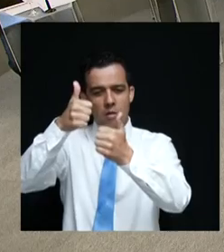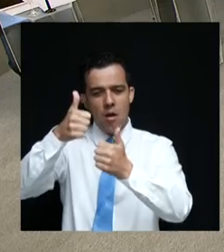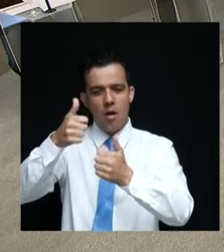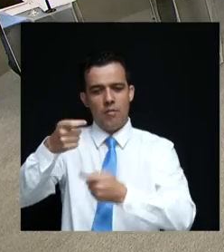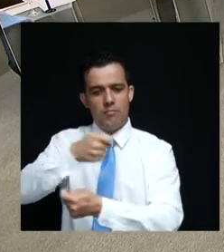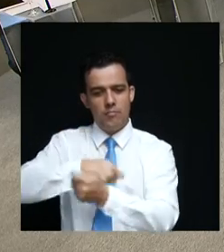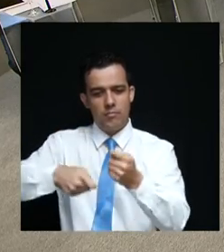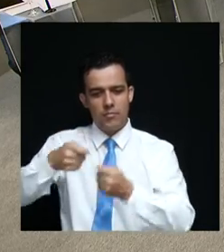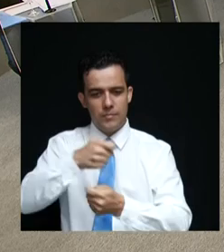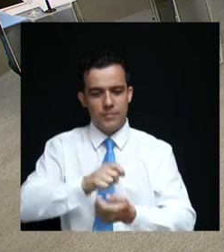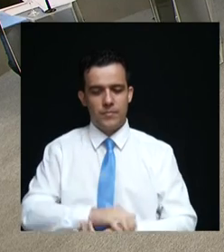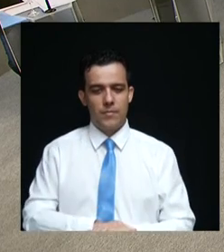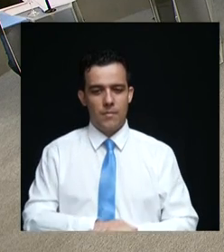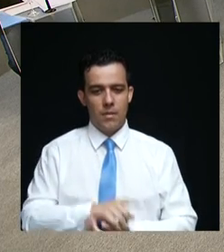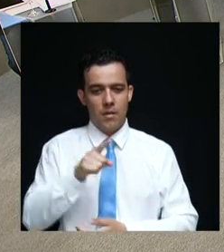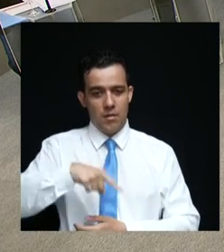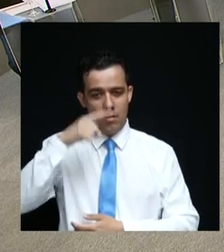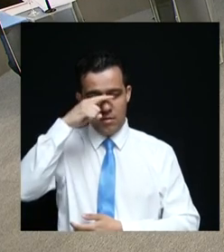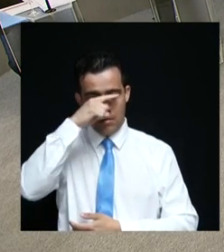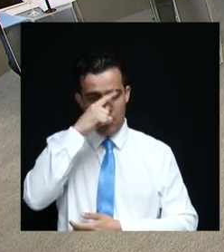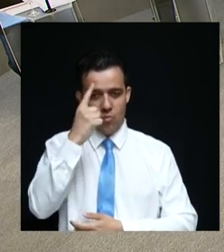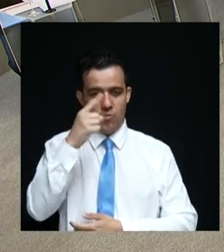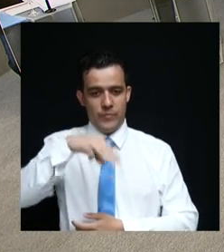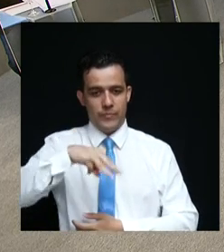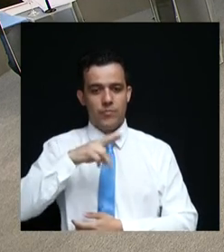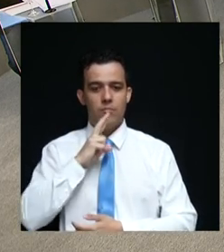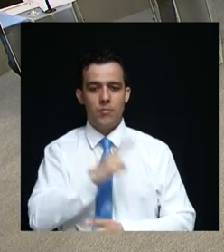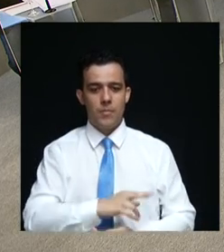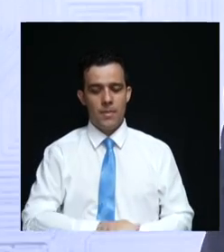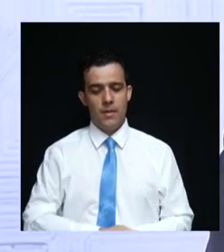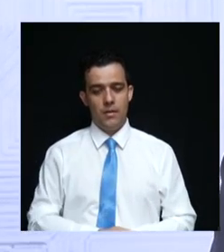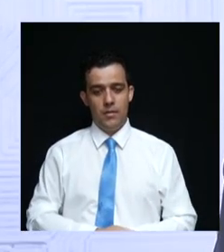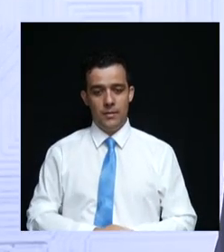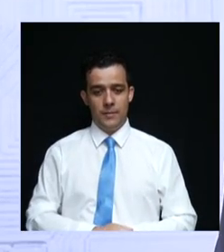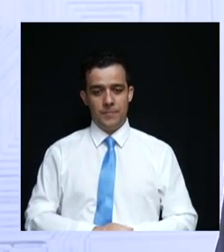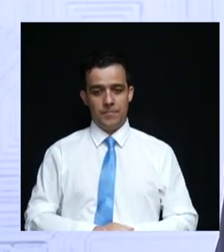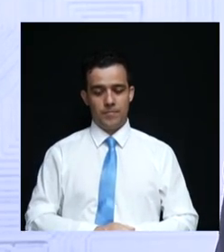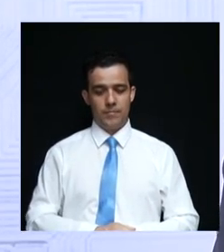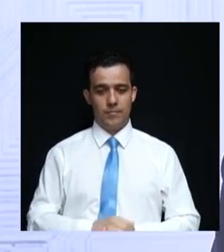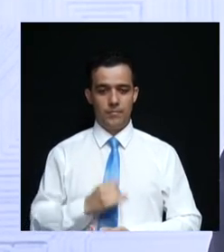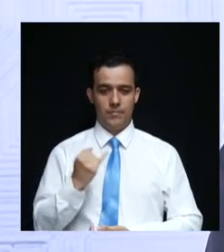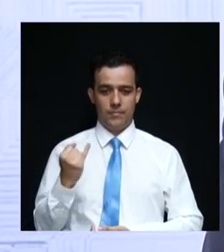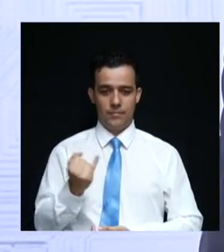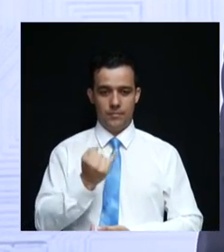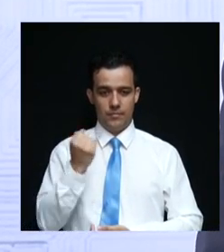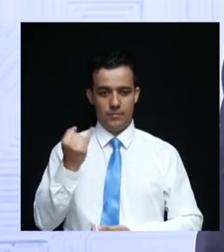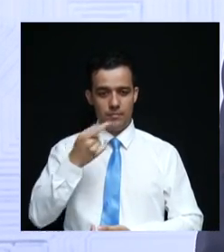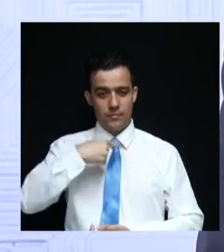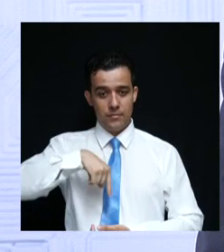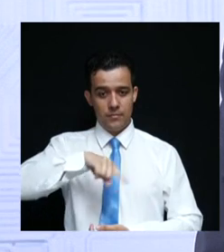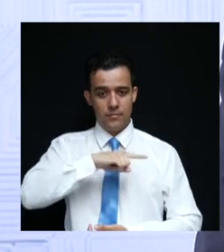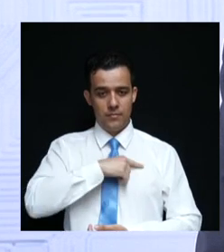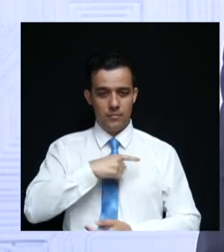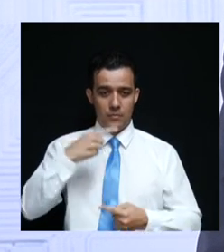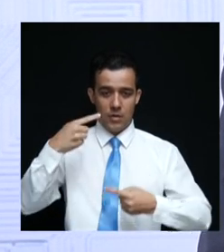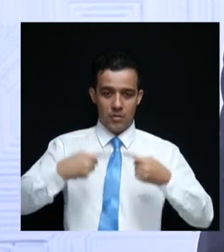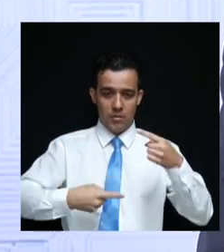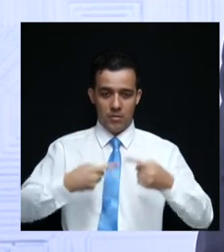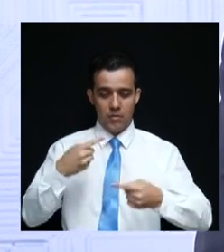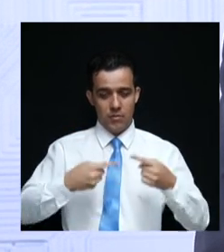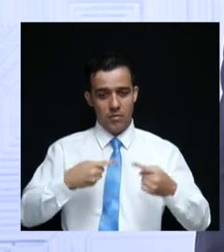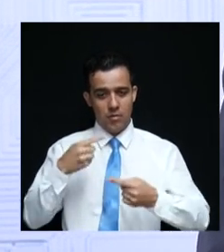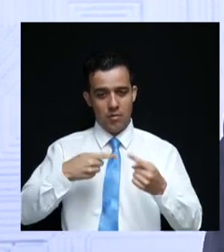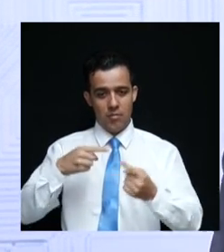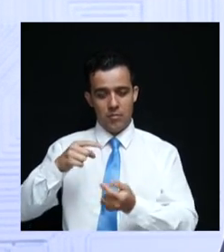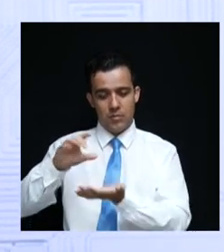Obrigado, candidato Ronaldo Caiado. Um minuto. A importância de nós discutirmos a economia do Estado de Goiás